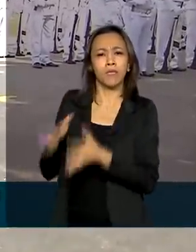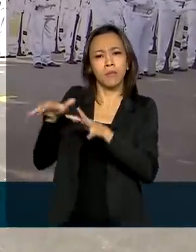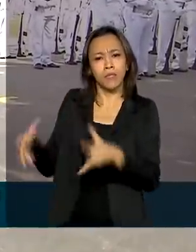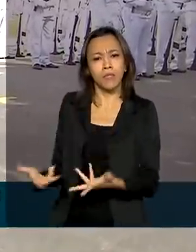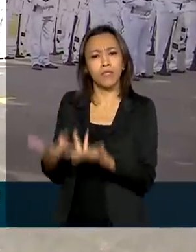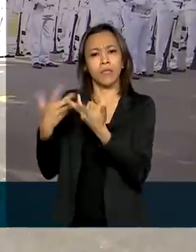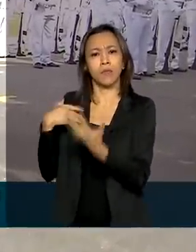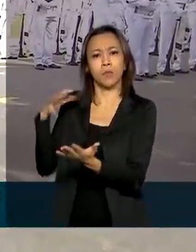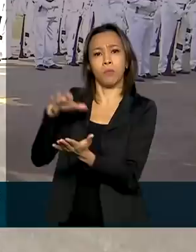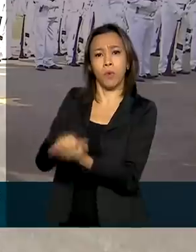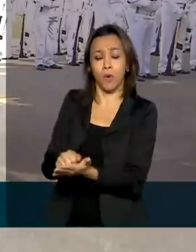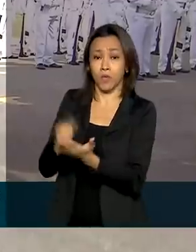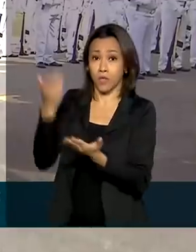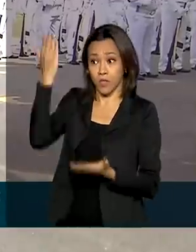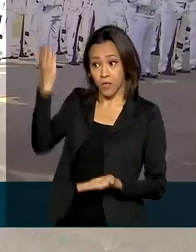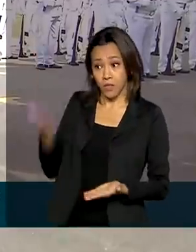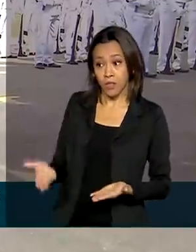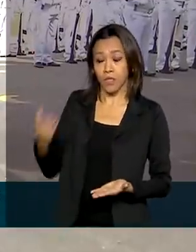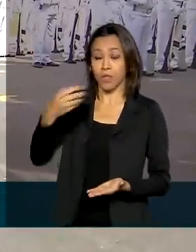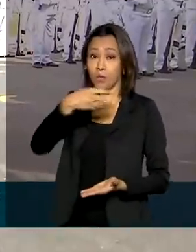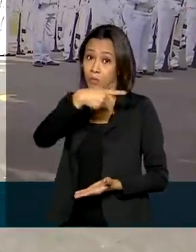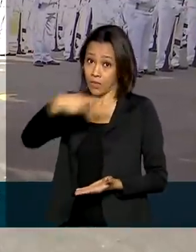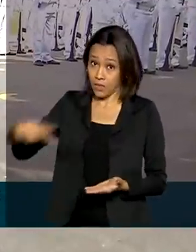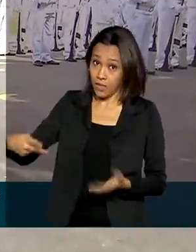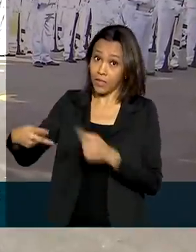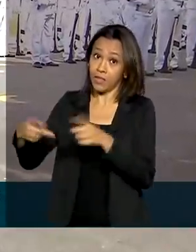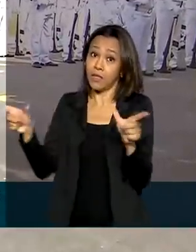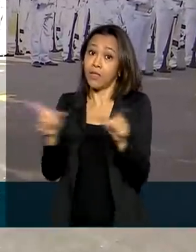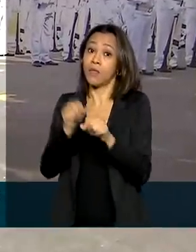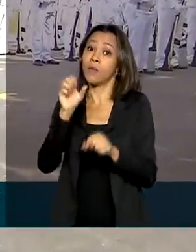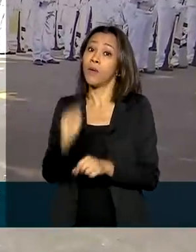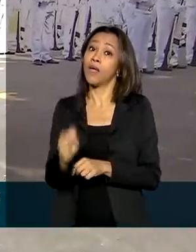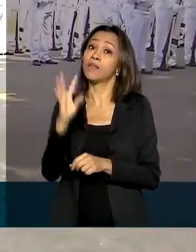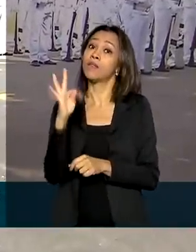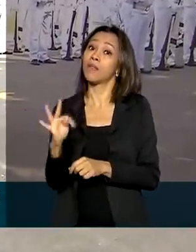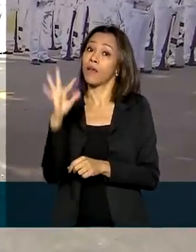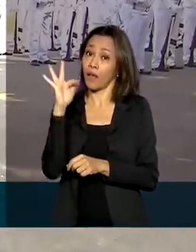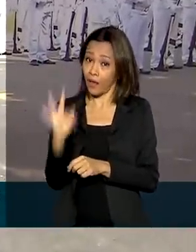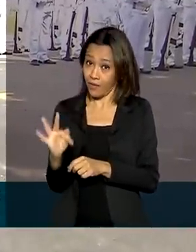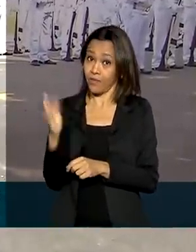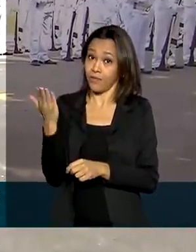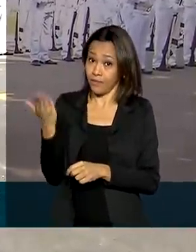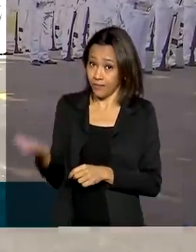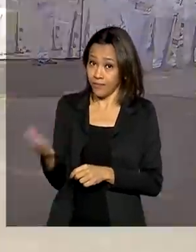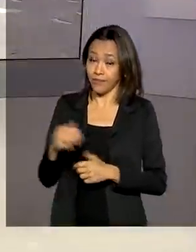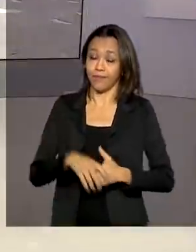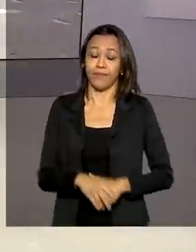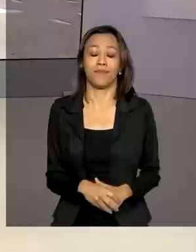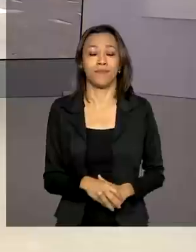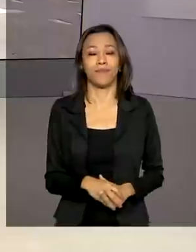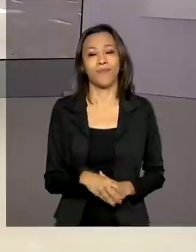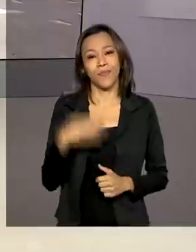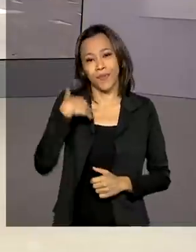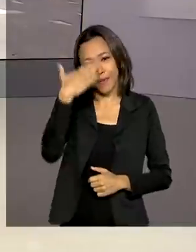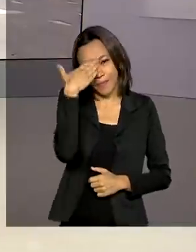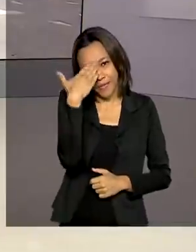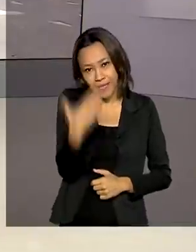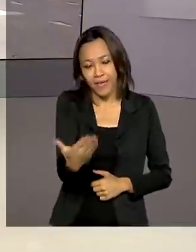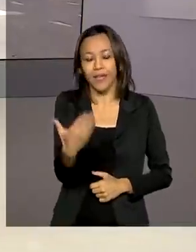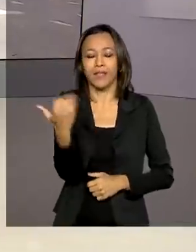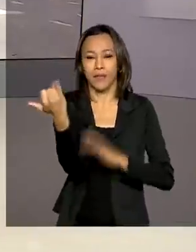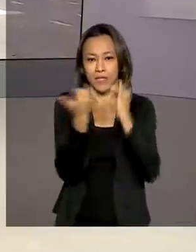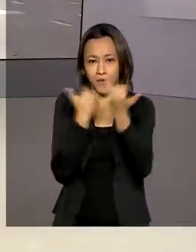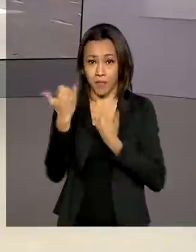de posse do ministro Luiz Fux na presidência do Supremo Tribunal Federal. Renata. Obrigada, Maurício, pelas suas informações.